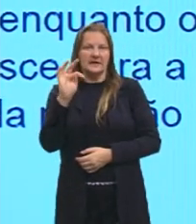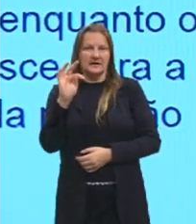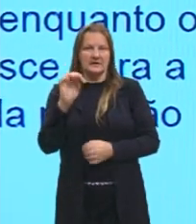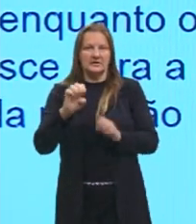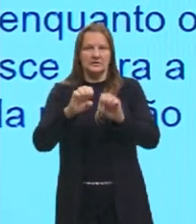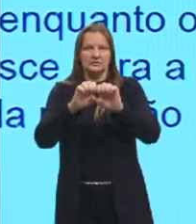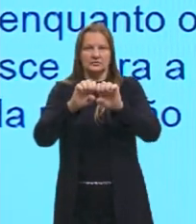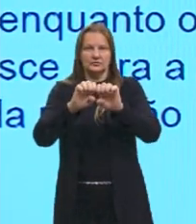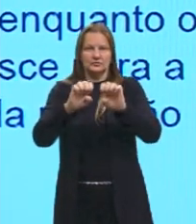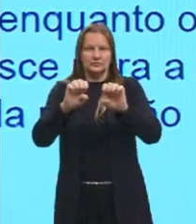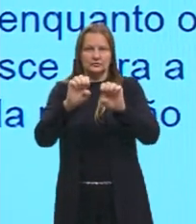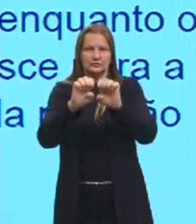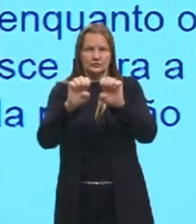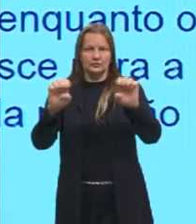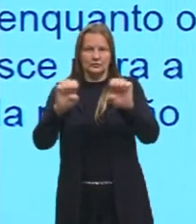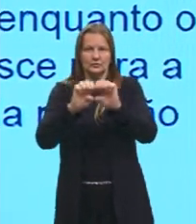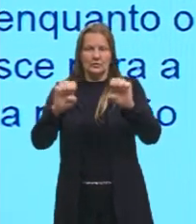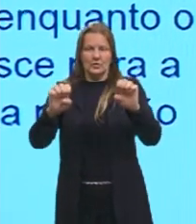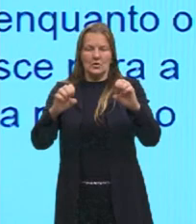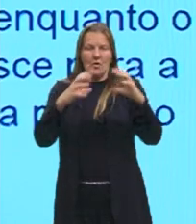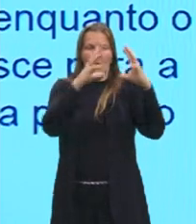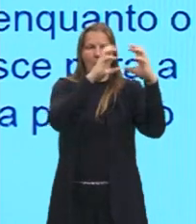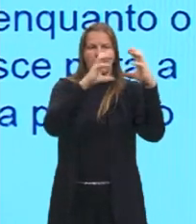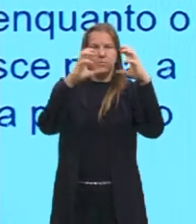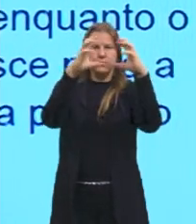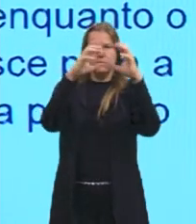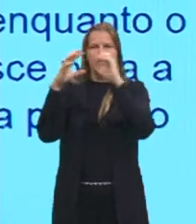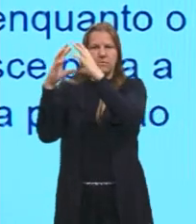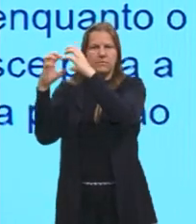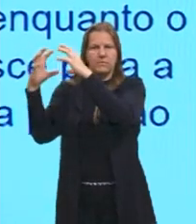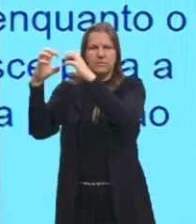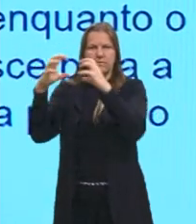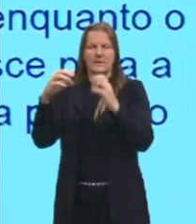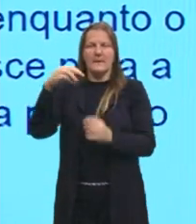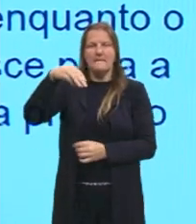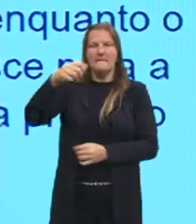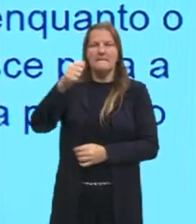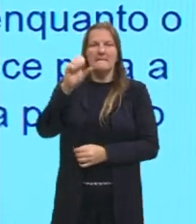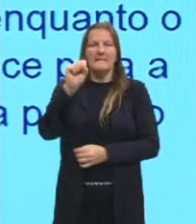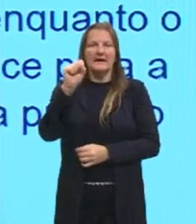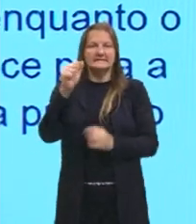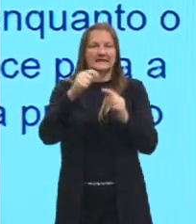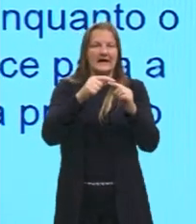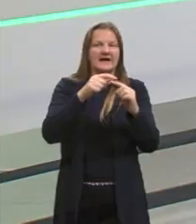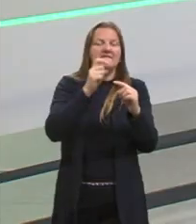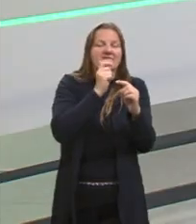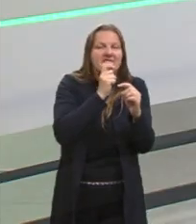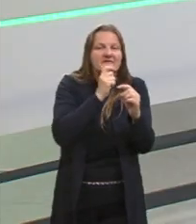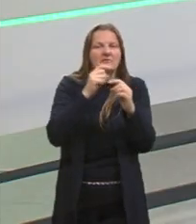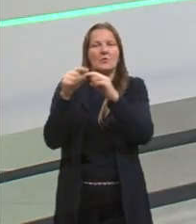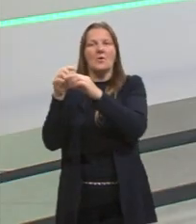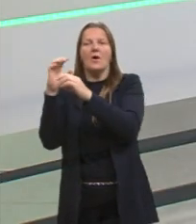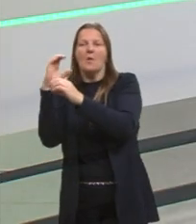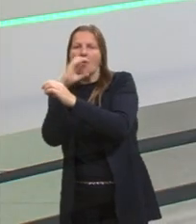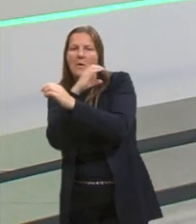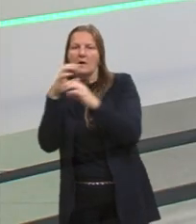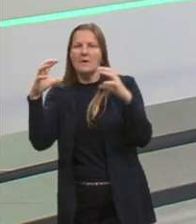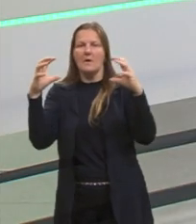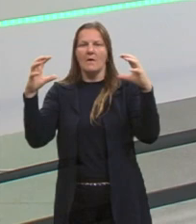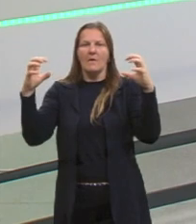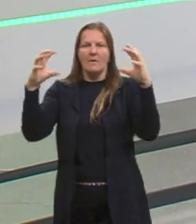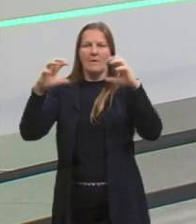eles são o choque entre duas massas de ar, tá? Massa de ar frio, massa de ar quente, né, eles vão